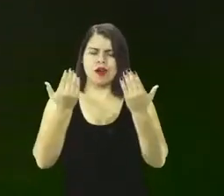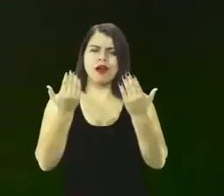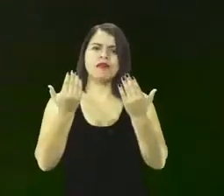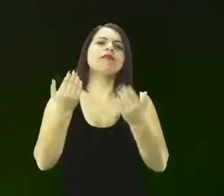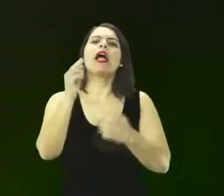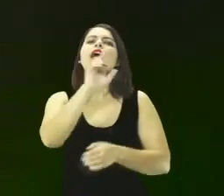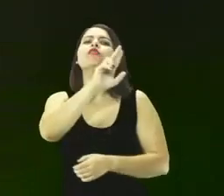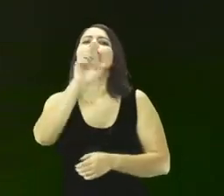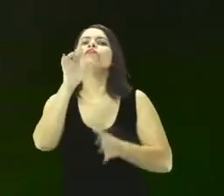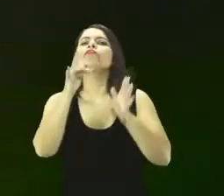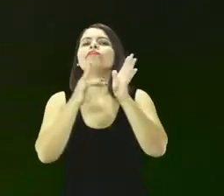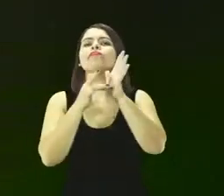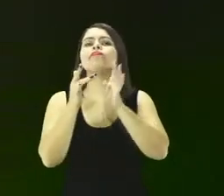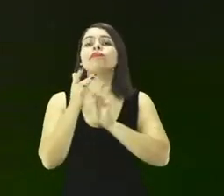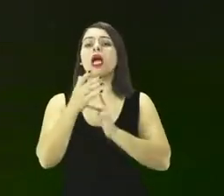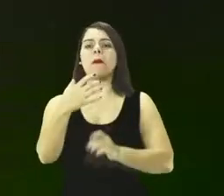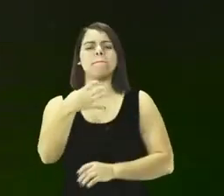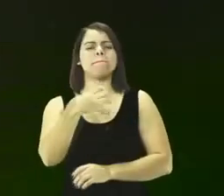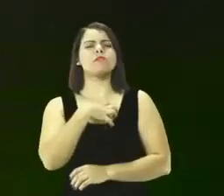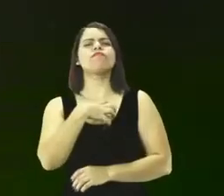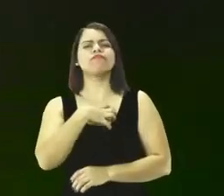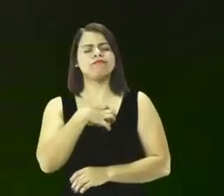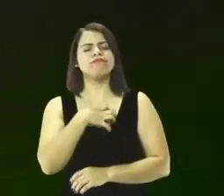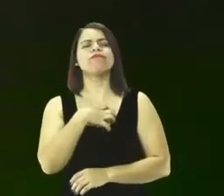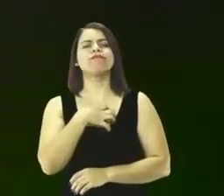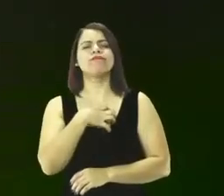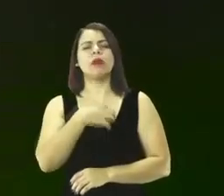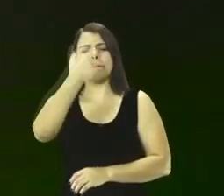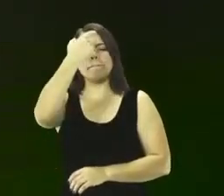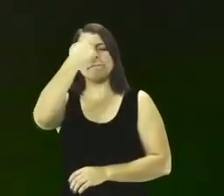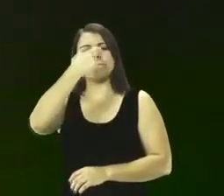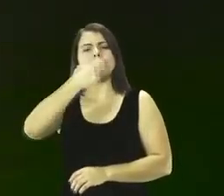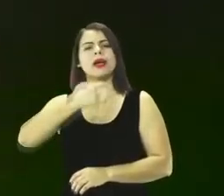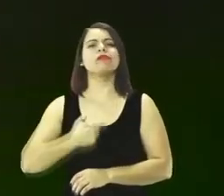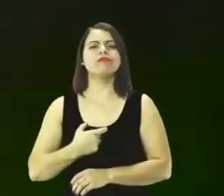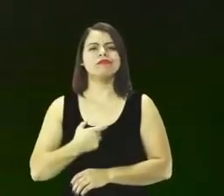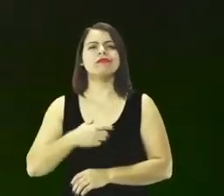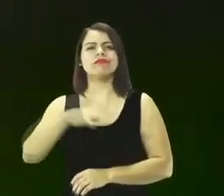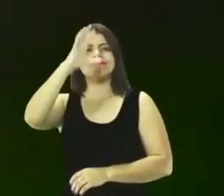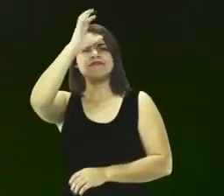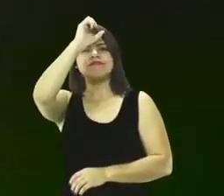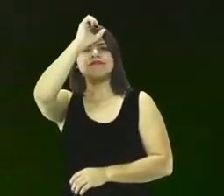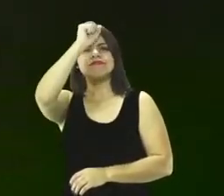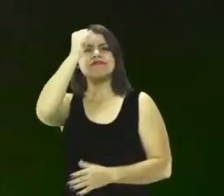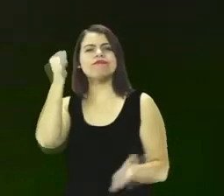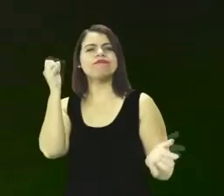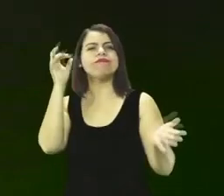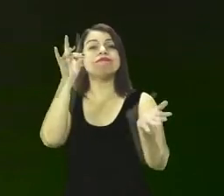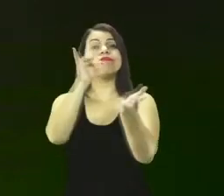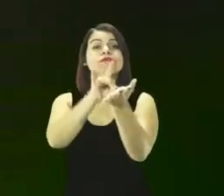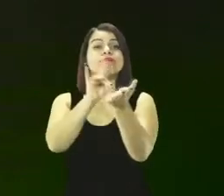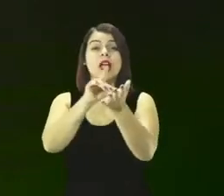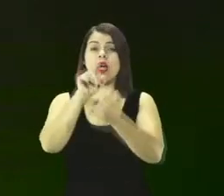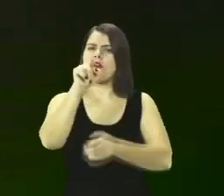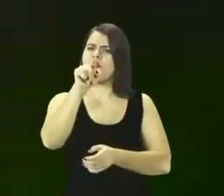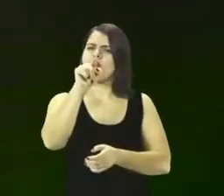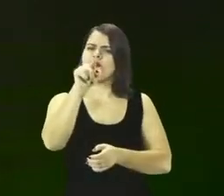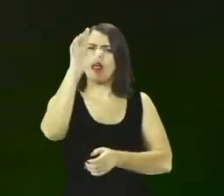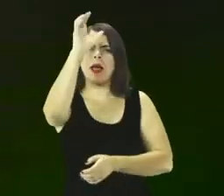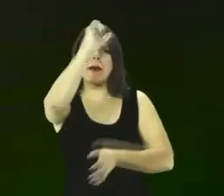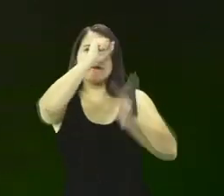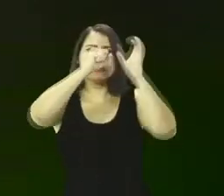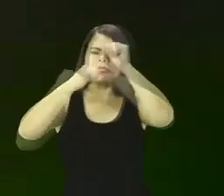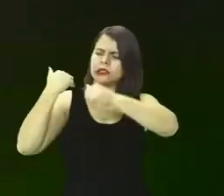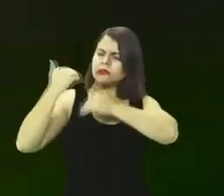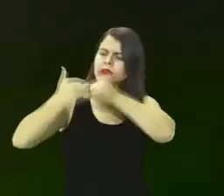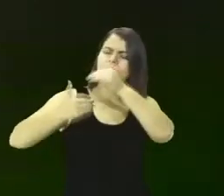serei uma pessoa habilitada em aprender. E você vai aprender cada dia